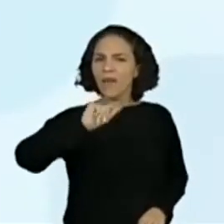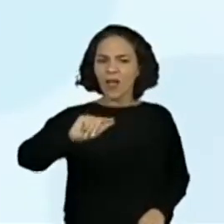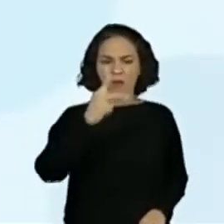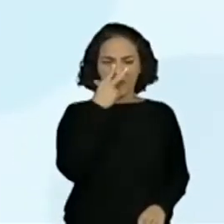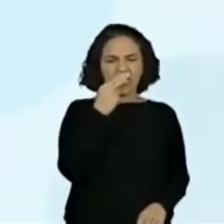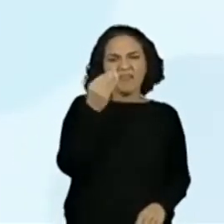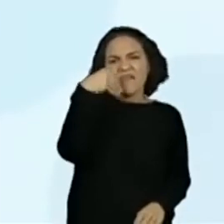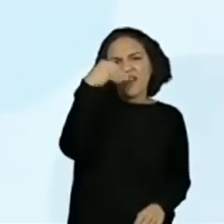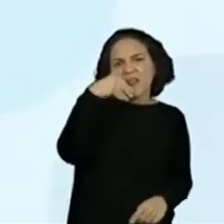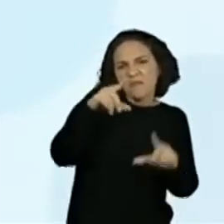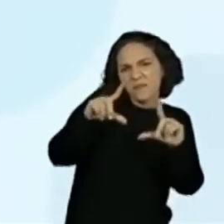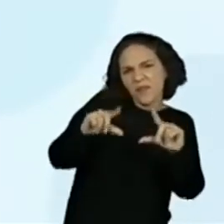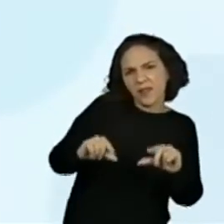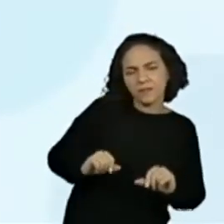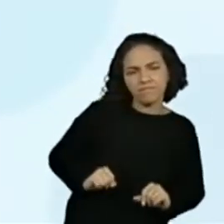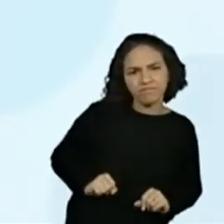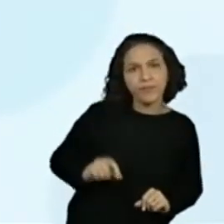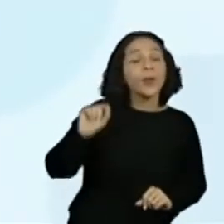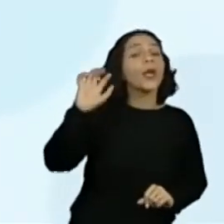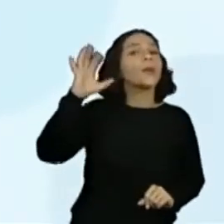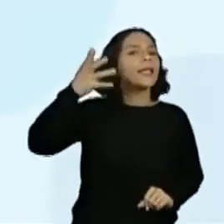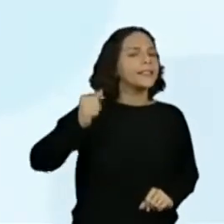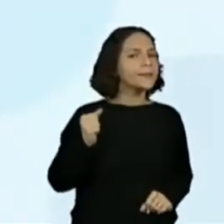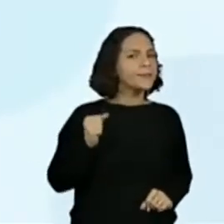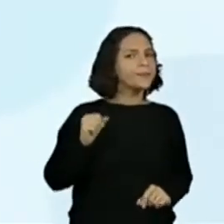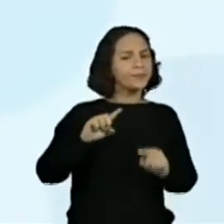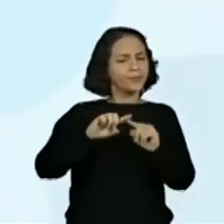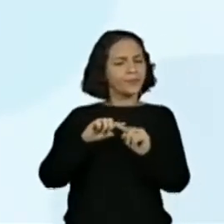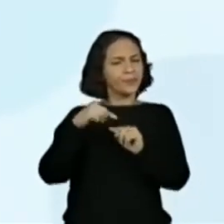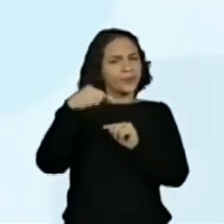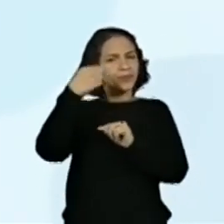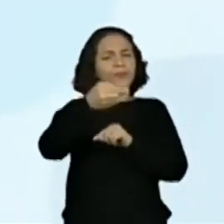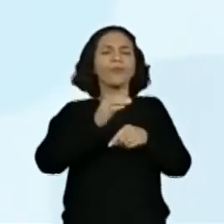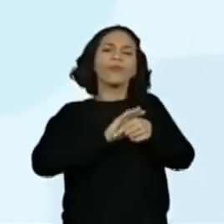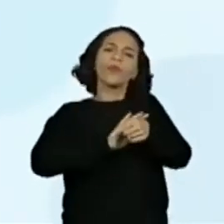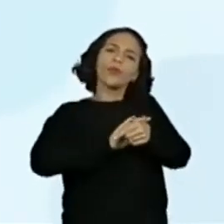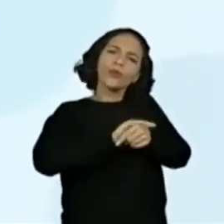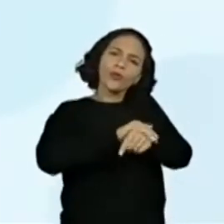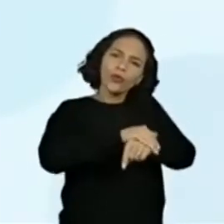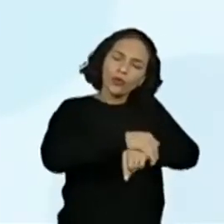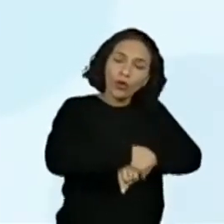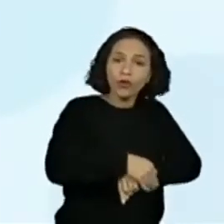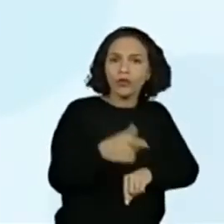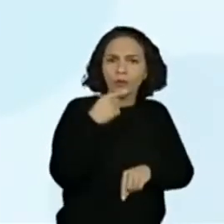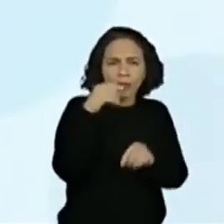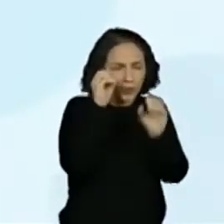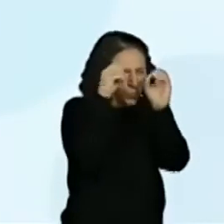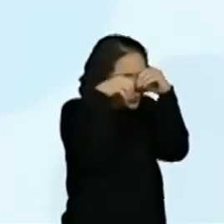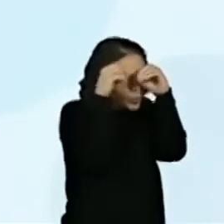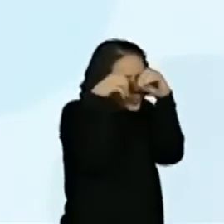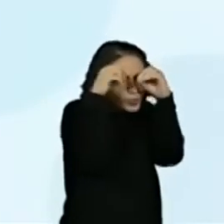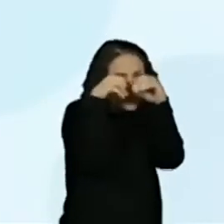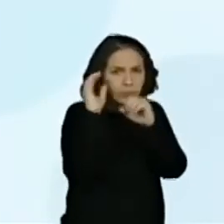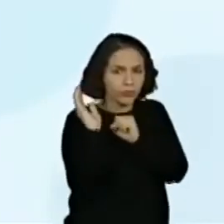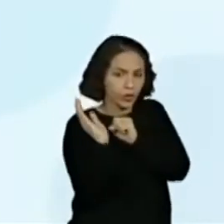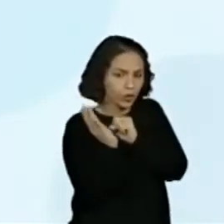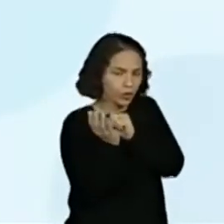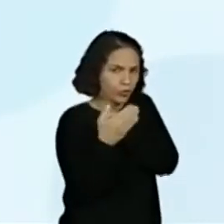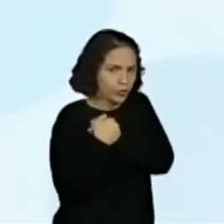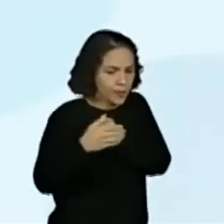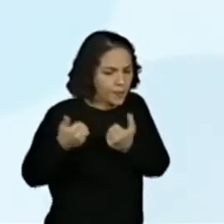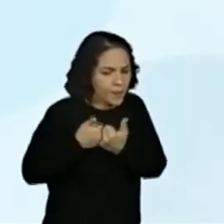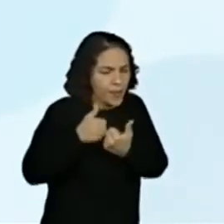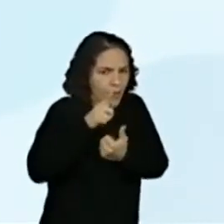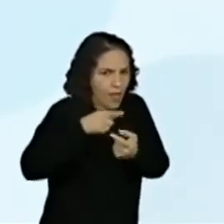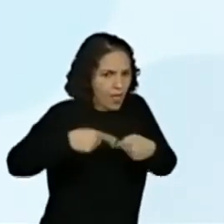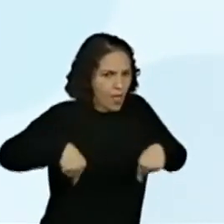aconteceu? Na noite seguinte, Noturno se escondeu perto de uma moita, próximo ao lago e sussurrou,